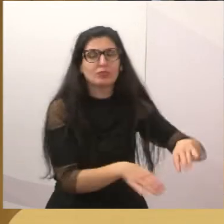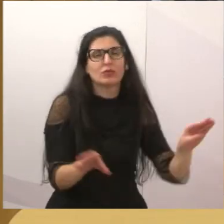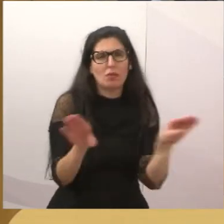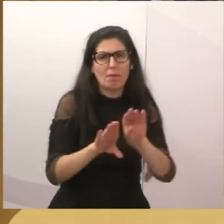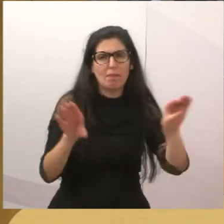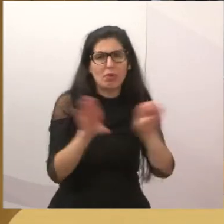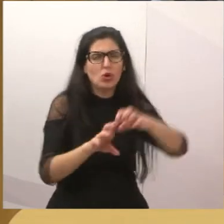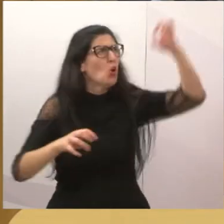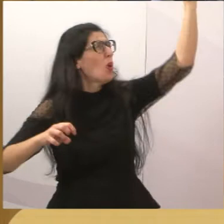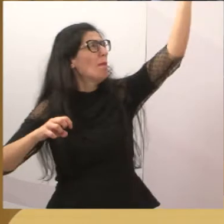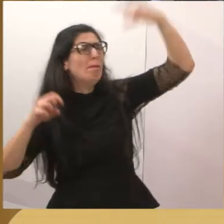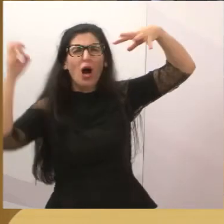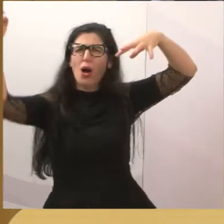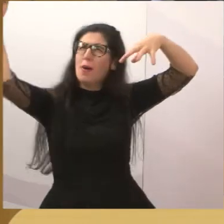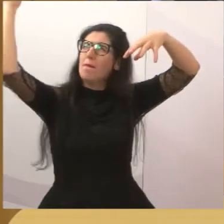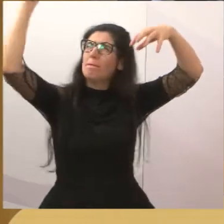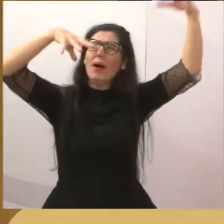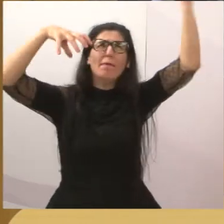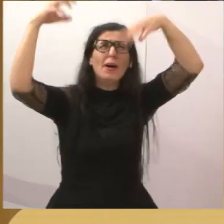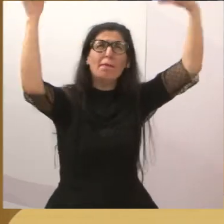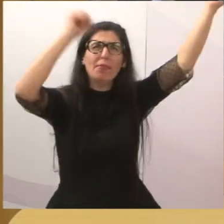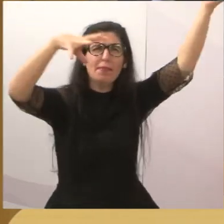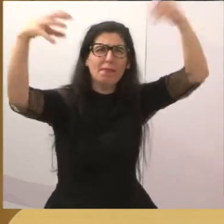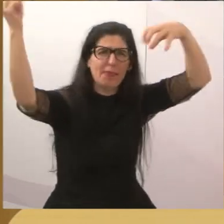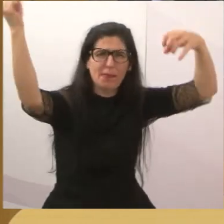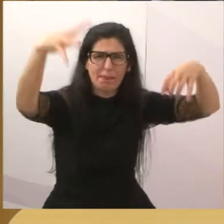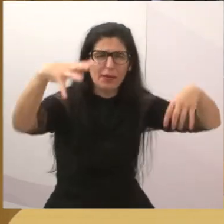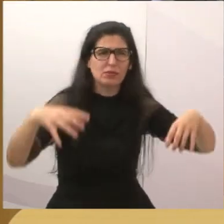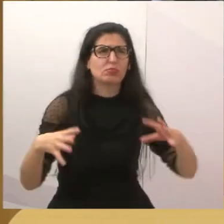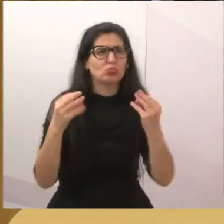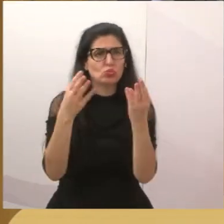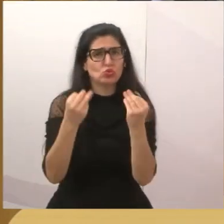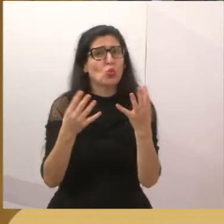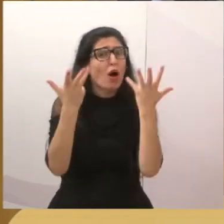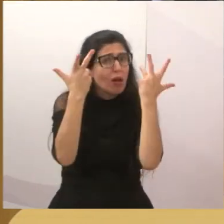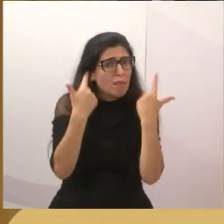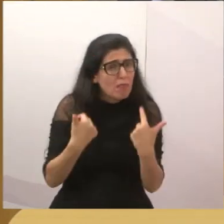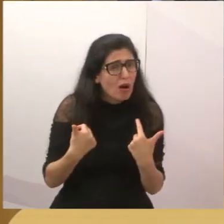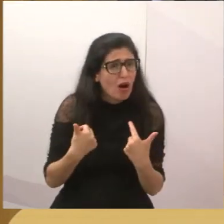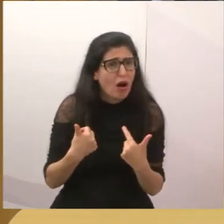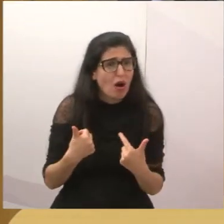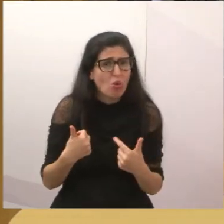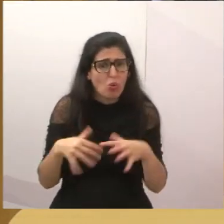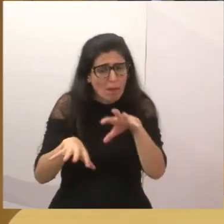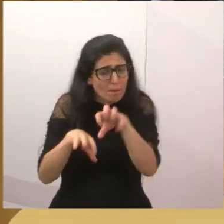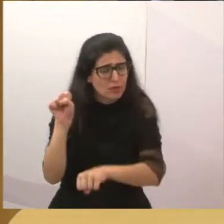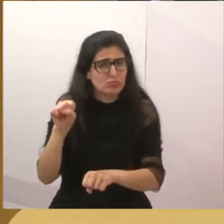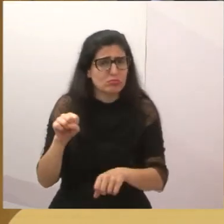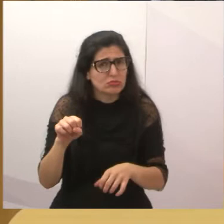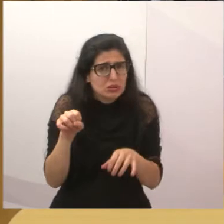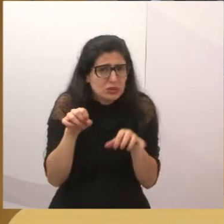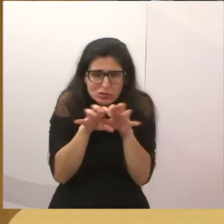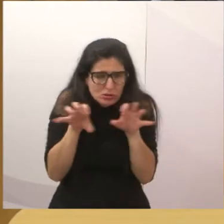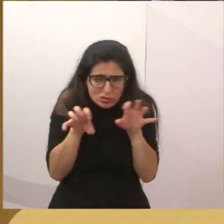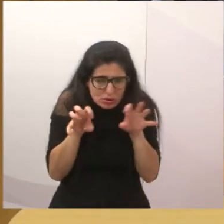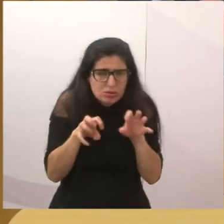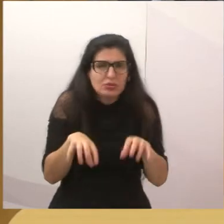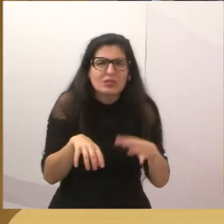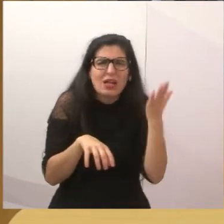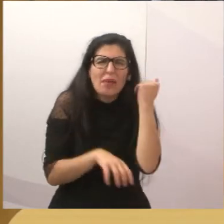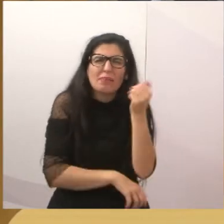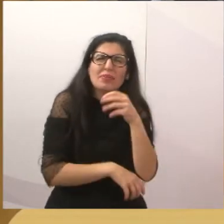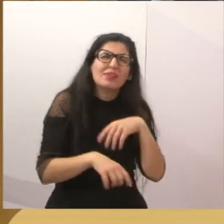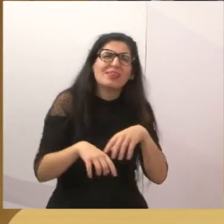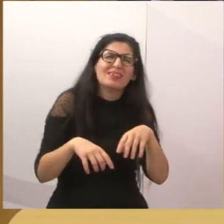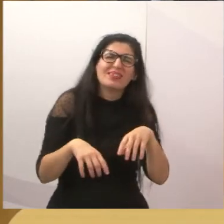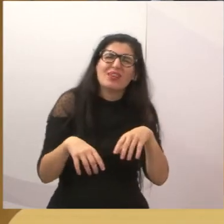animais se prejudicaram agora naquela festa que teve do Flamengo, né? Com outro time que eu